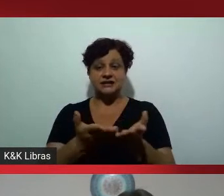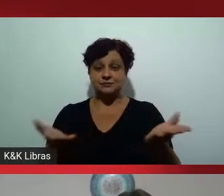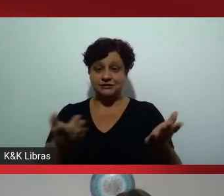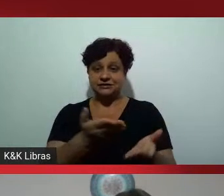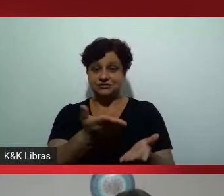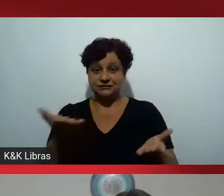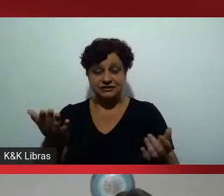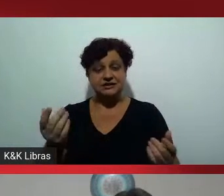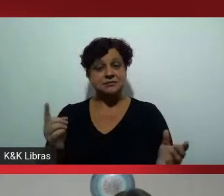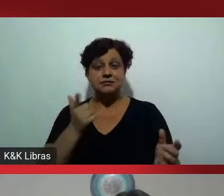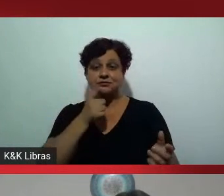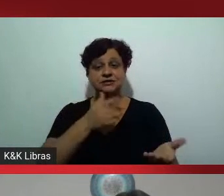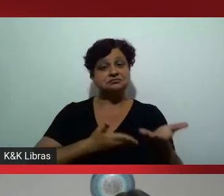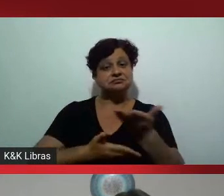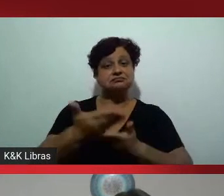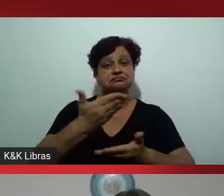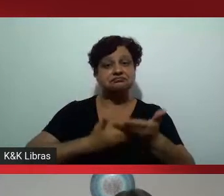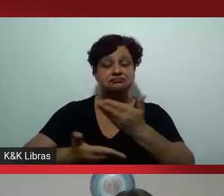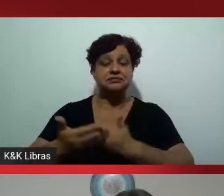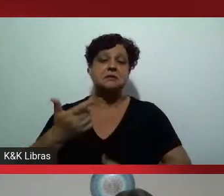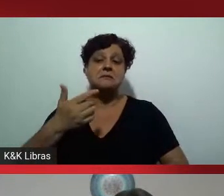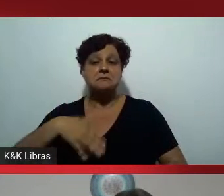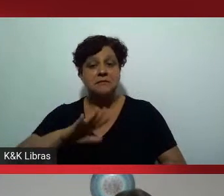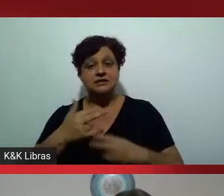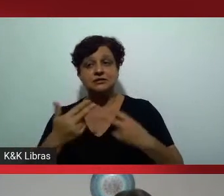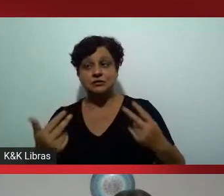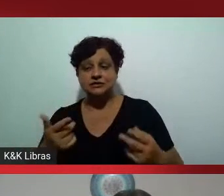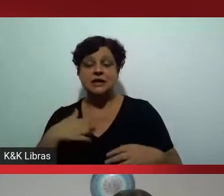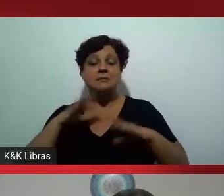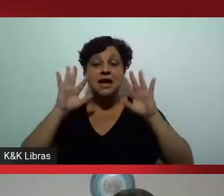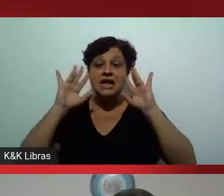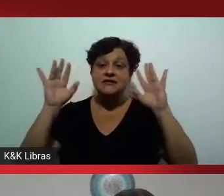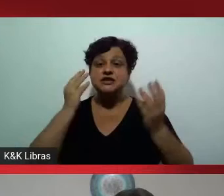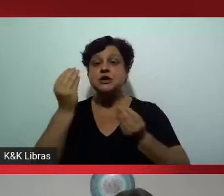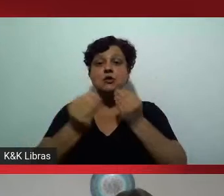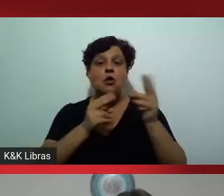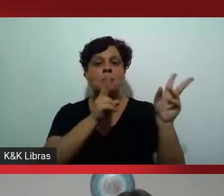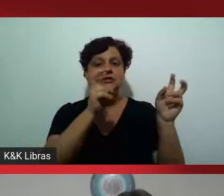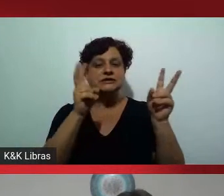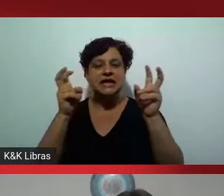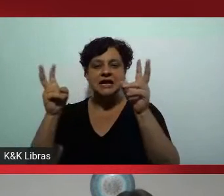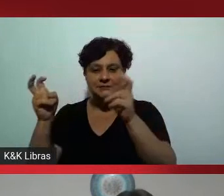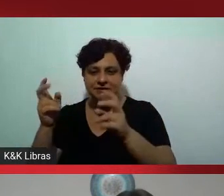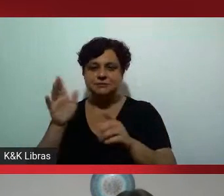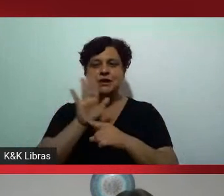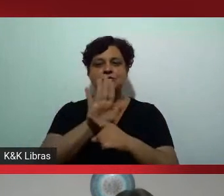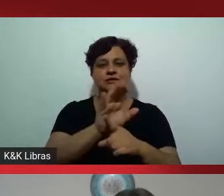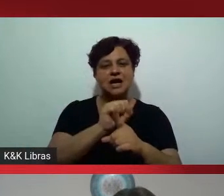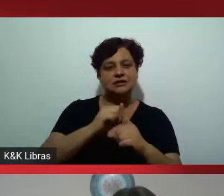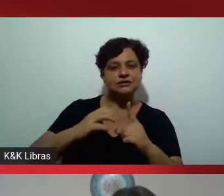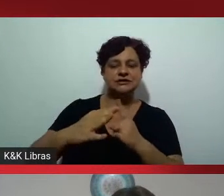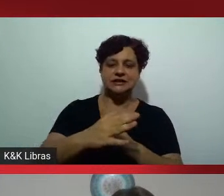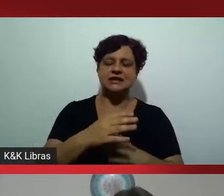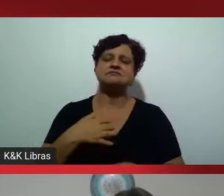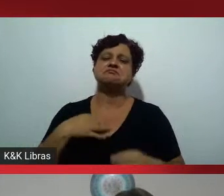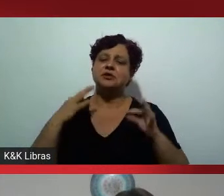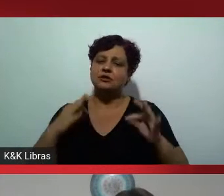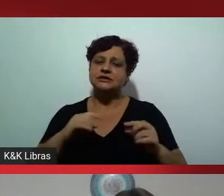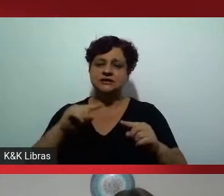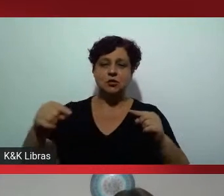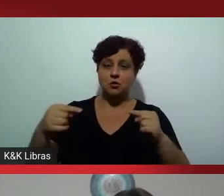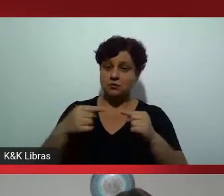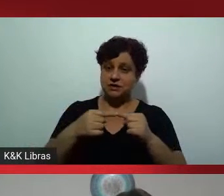vamos poder trocar um pouco mais refletir um pouco mais em torno desse tema eu acredito que a nossa missão